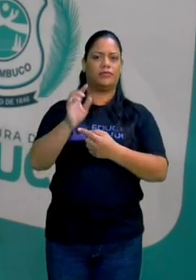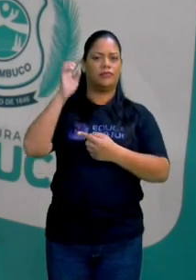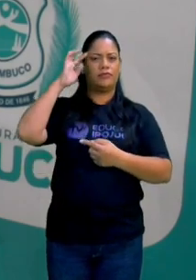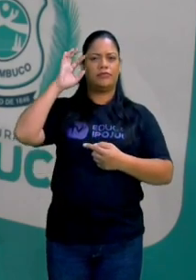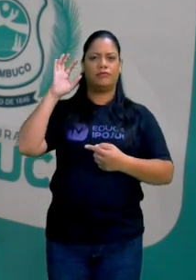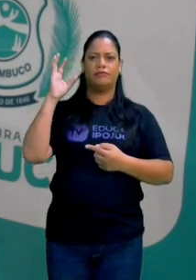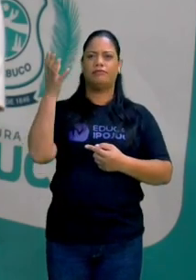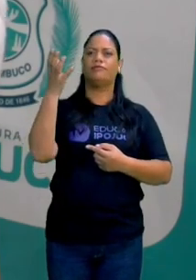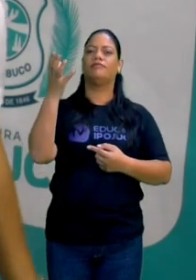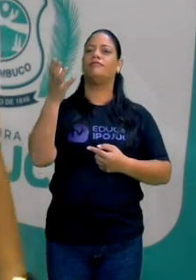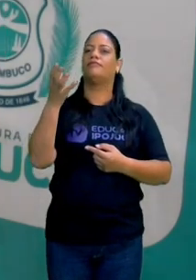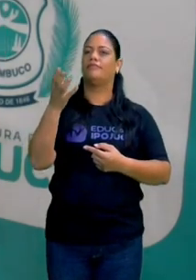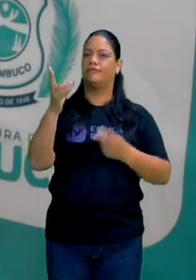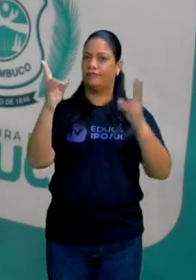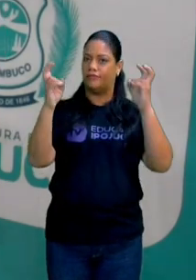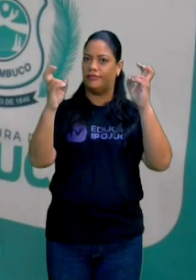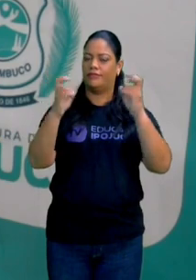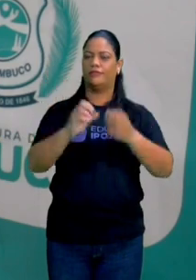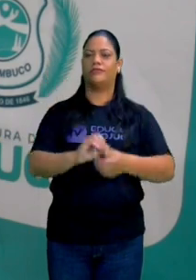de determinado assunto.